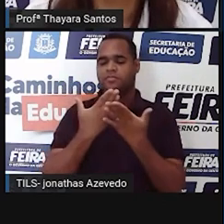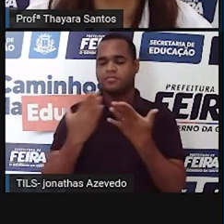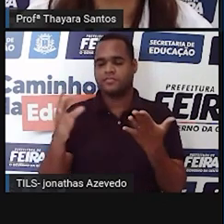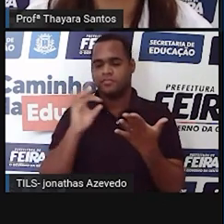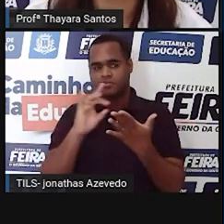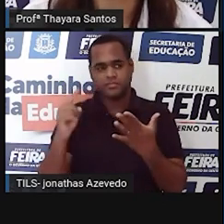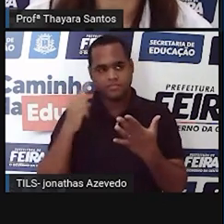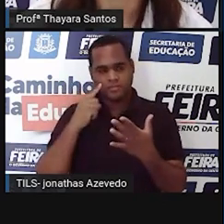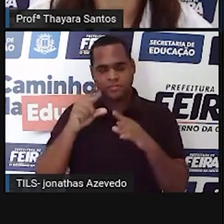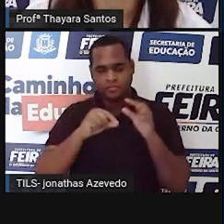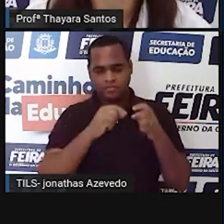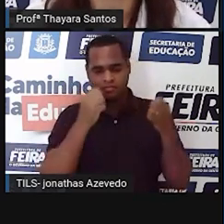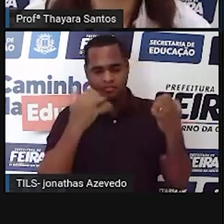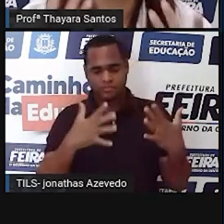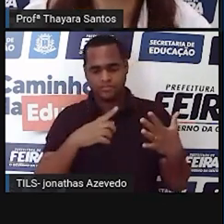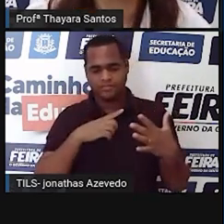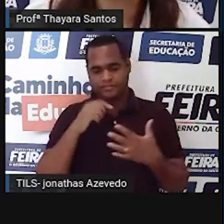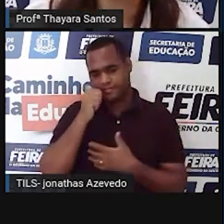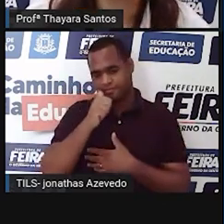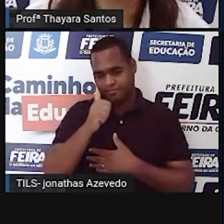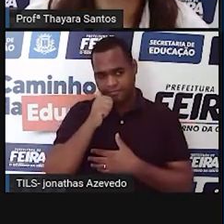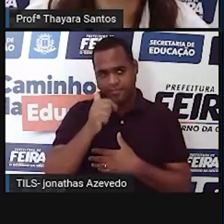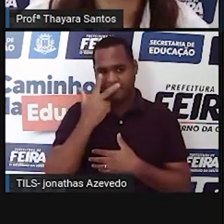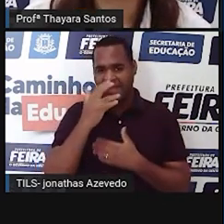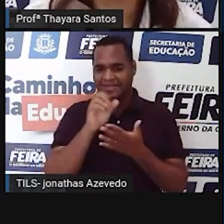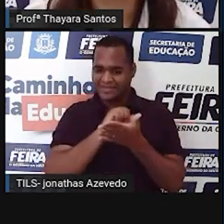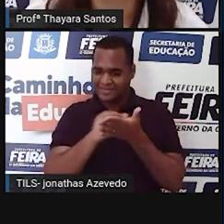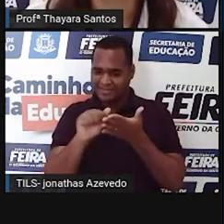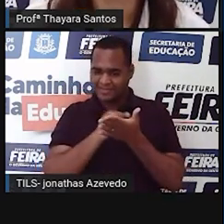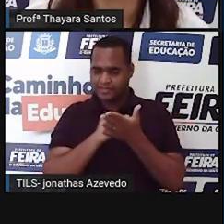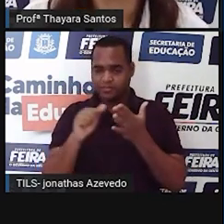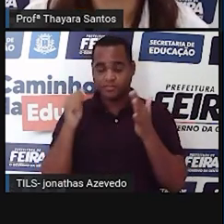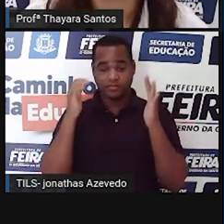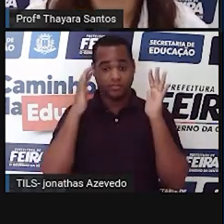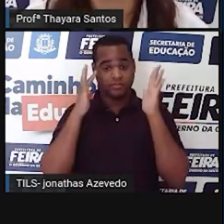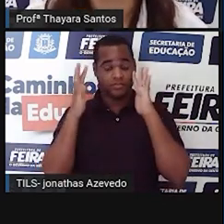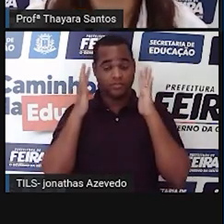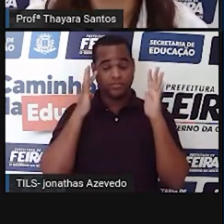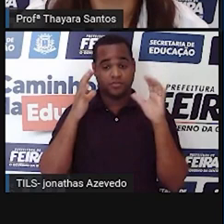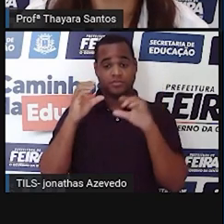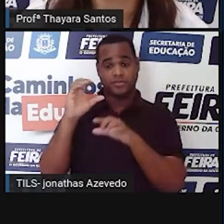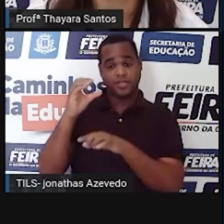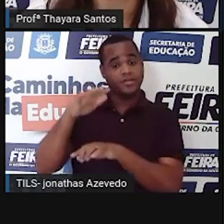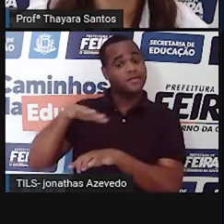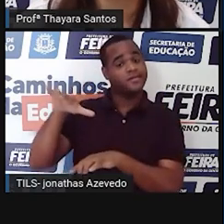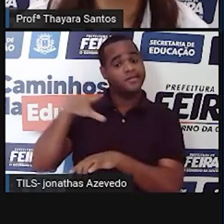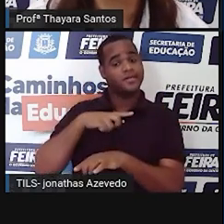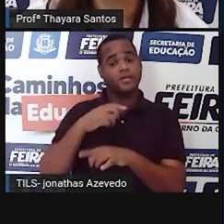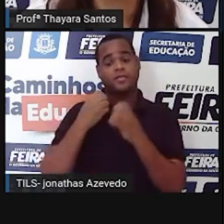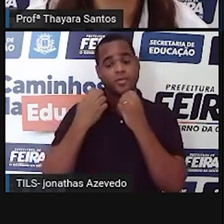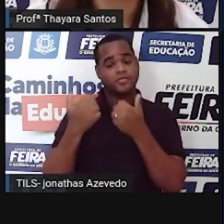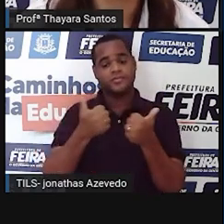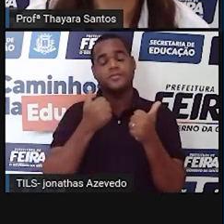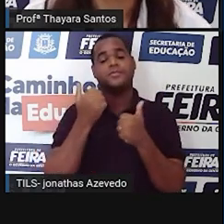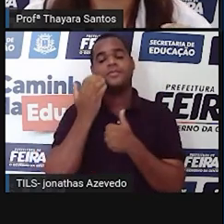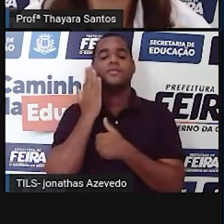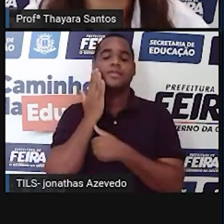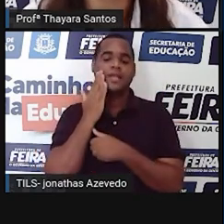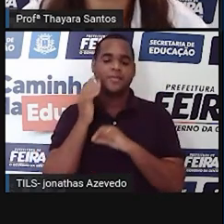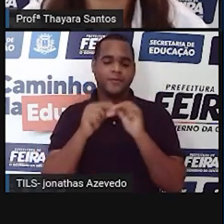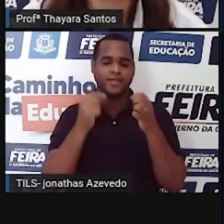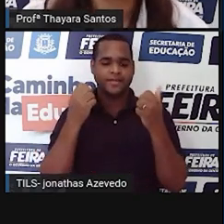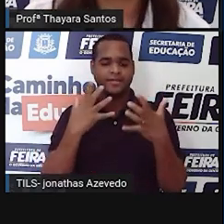destaque. Muitas vezes as mulheres são apagadas, de fato, né? Tem um apagamento aí na ciência. E é muito bom que a gente saiba, né? Já que